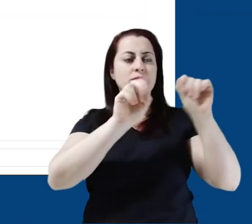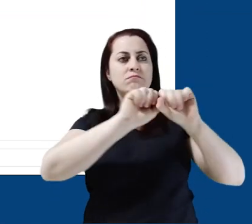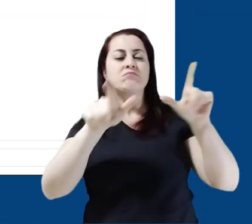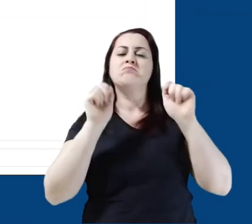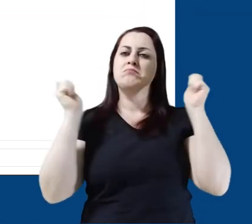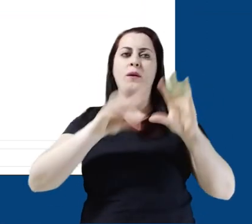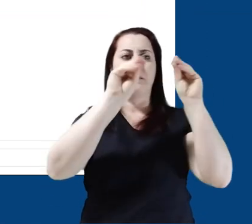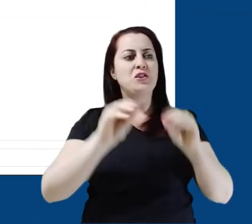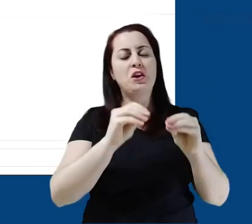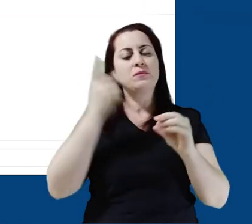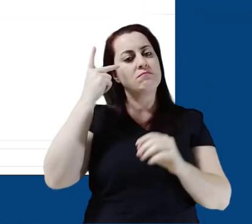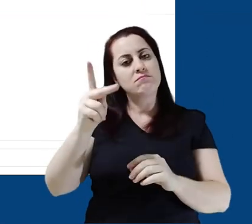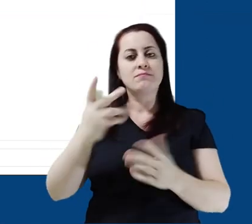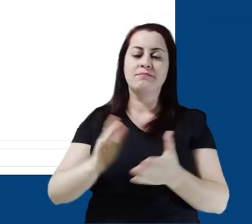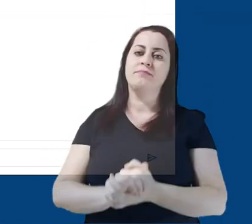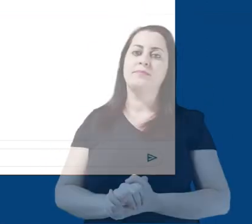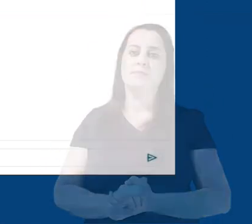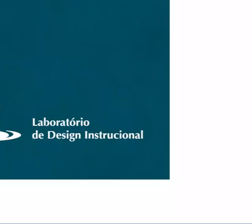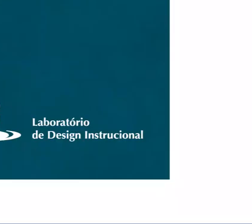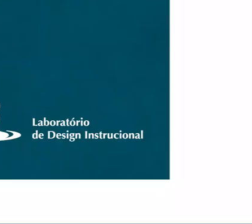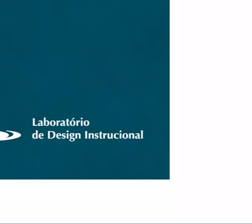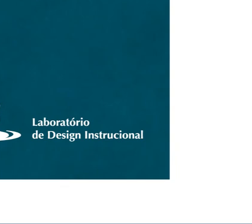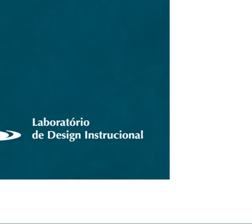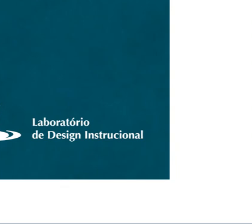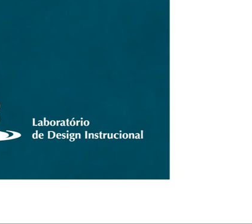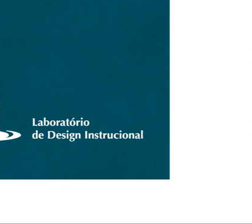e configure elas da maneira que preferir. Até o próximo vídeo!